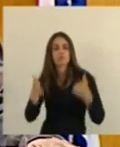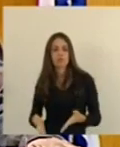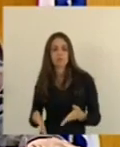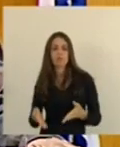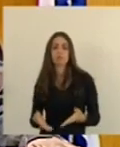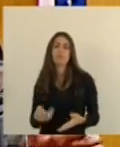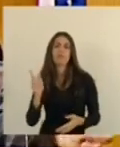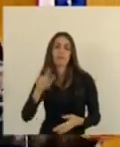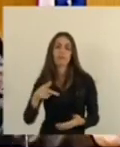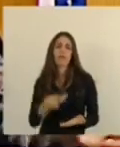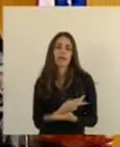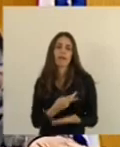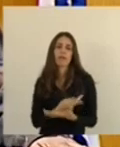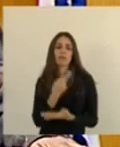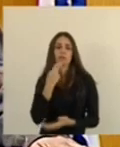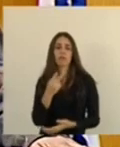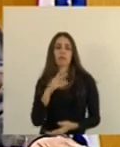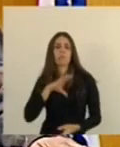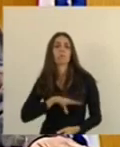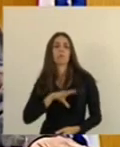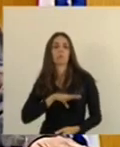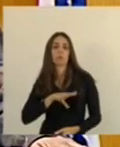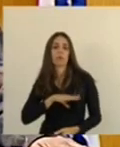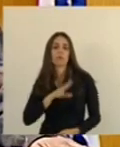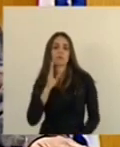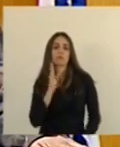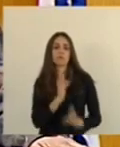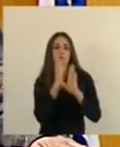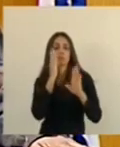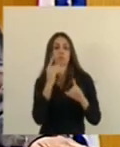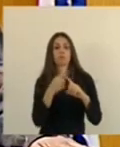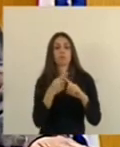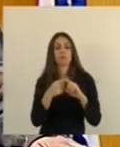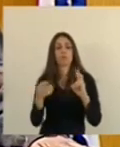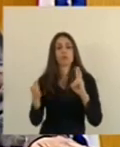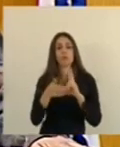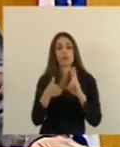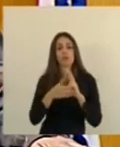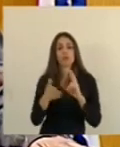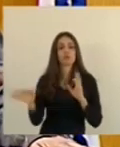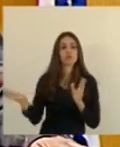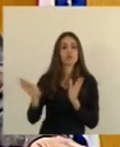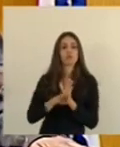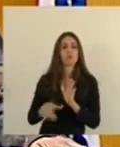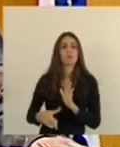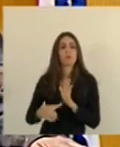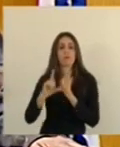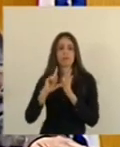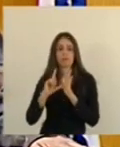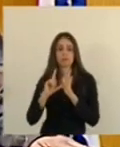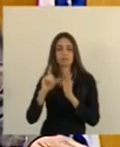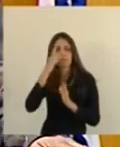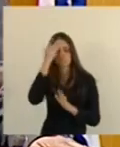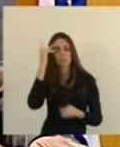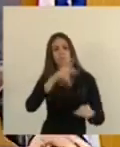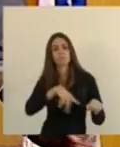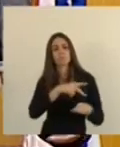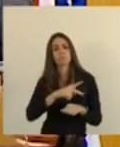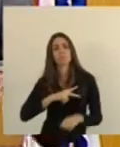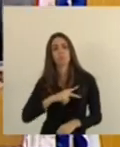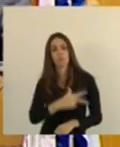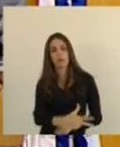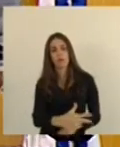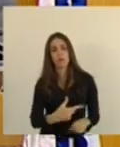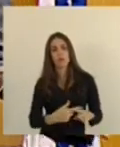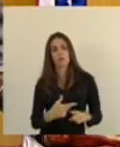que os portugueses descobriram o nosso país, né? Porque os índios chegaram aqui muito antes dos portugueses. Talvez a palavra certa